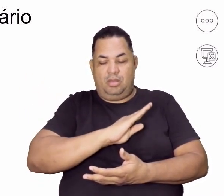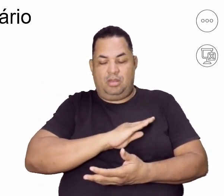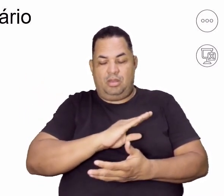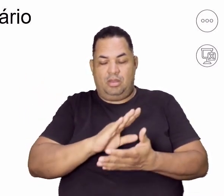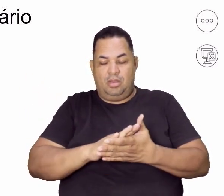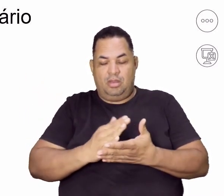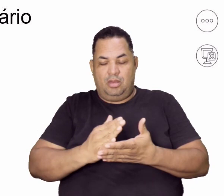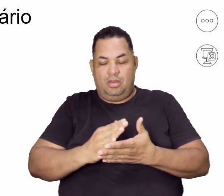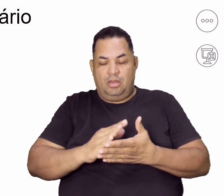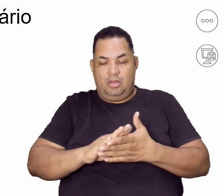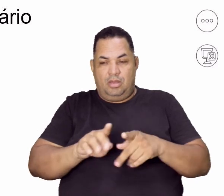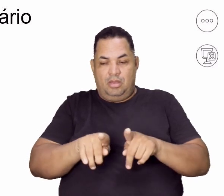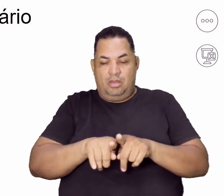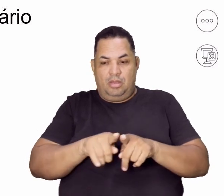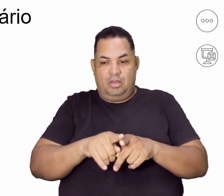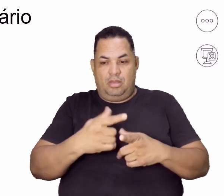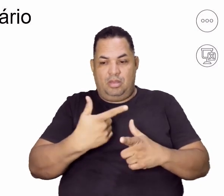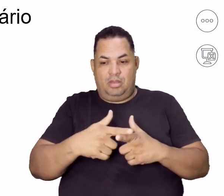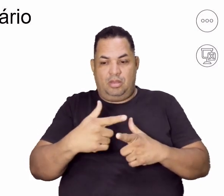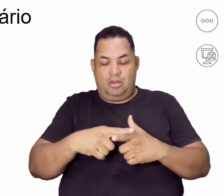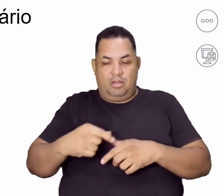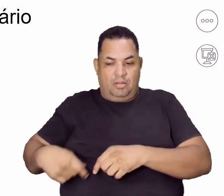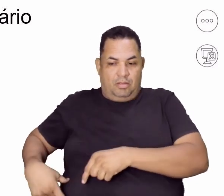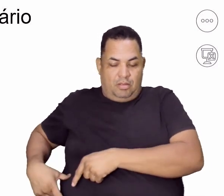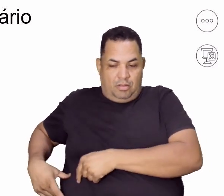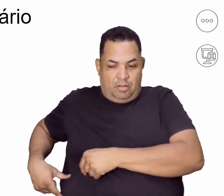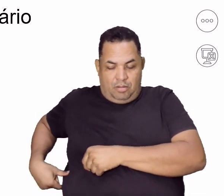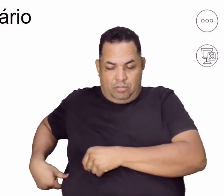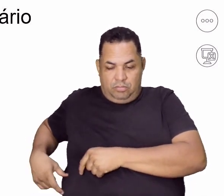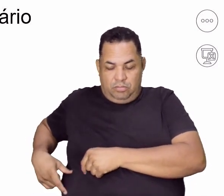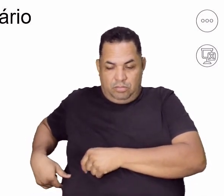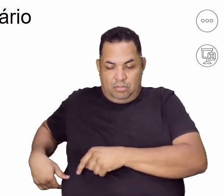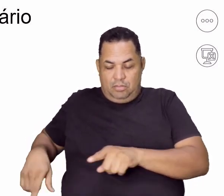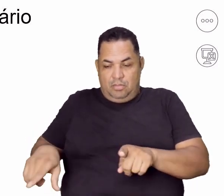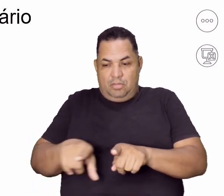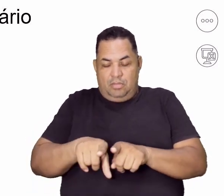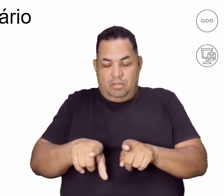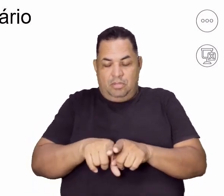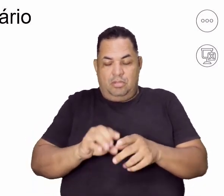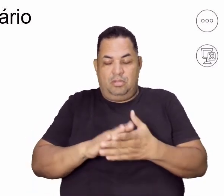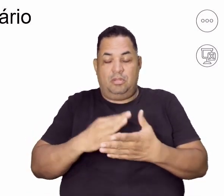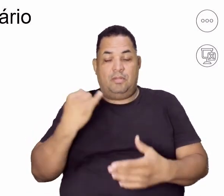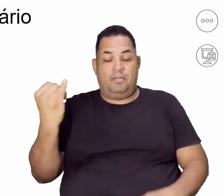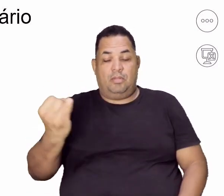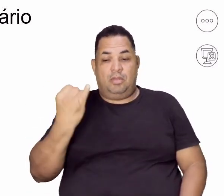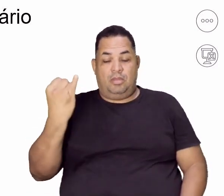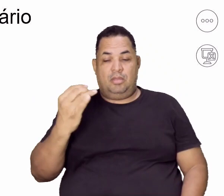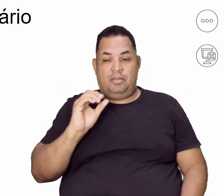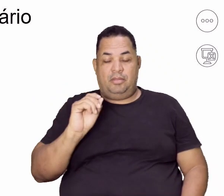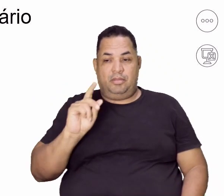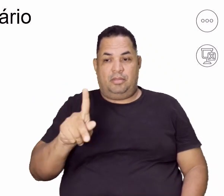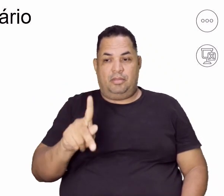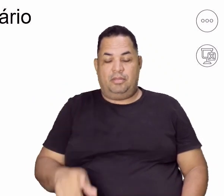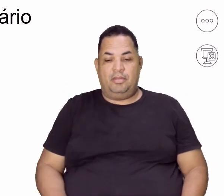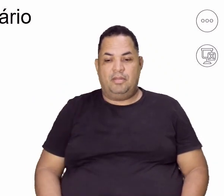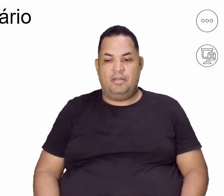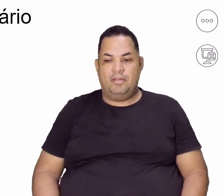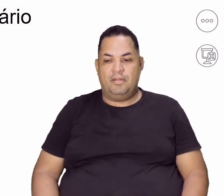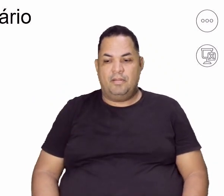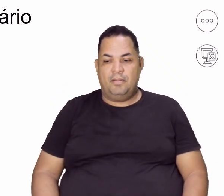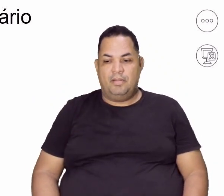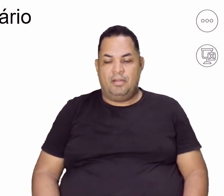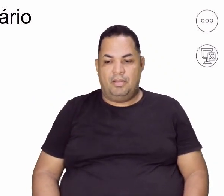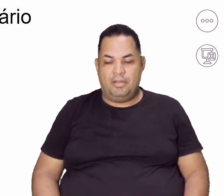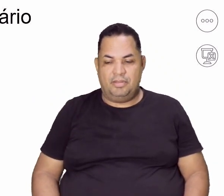do coração. E problemas renais. Perceba o quanto que isso é grave, ok? O que